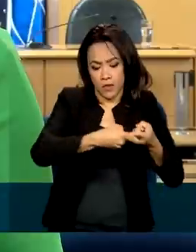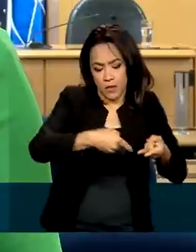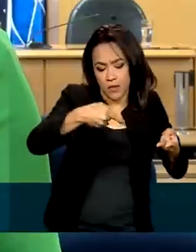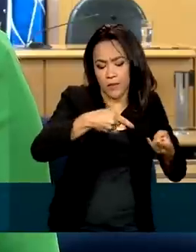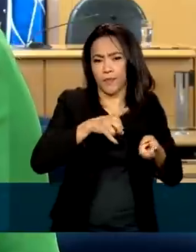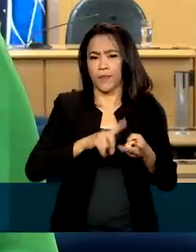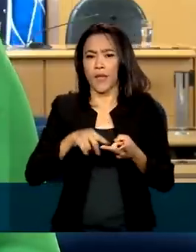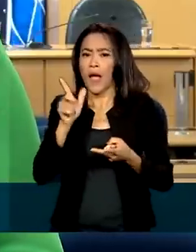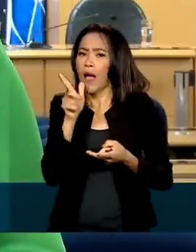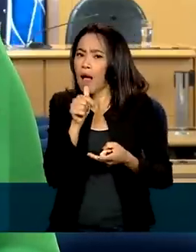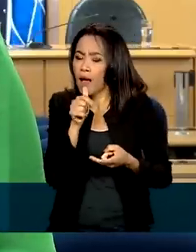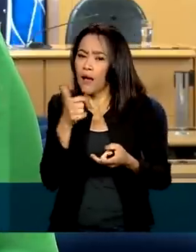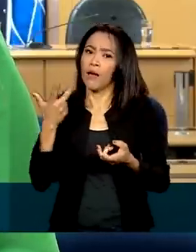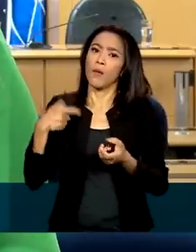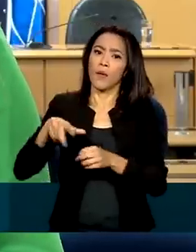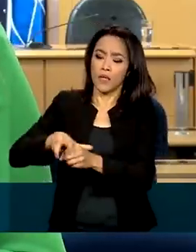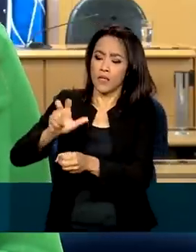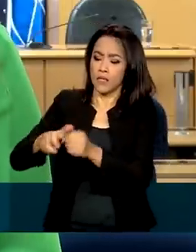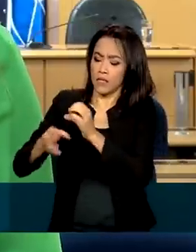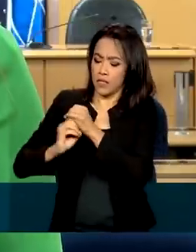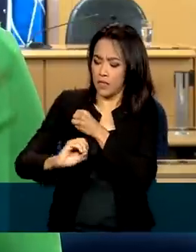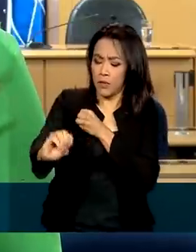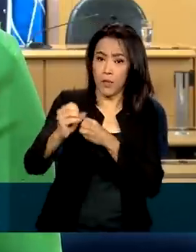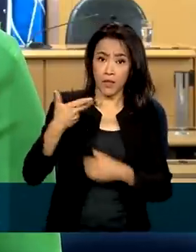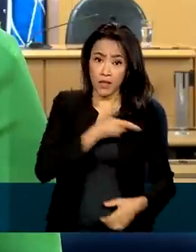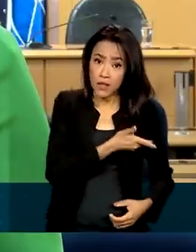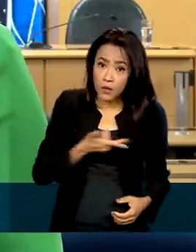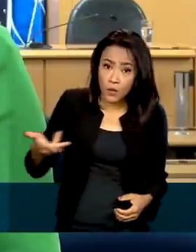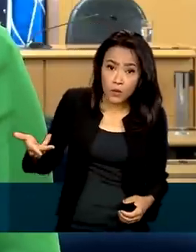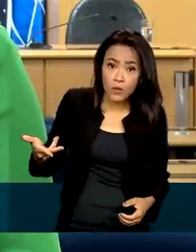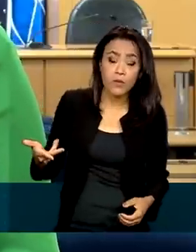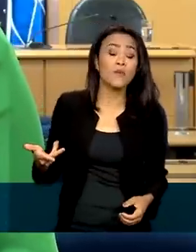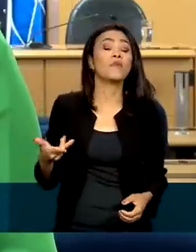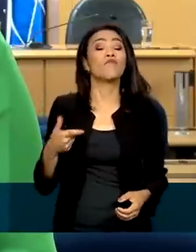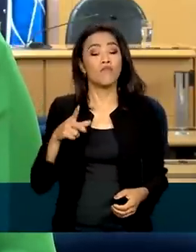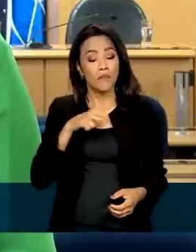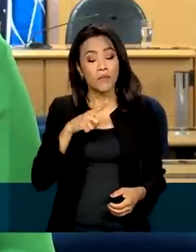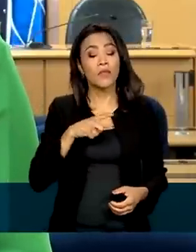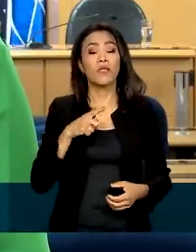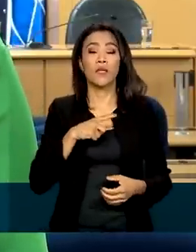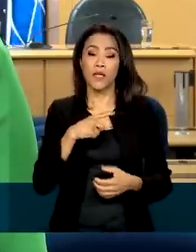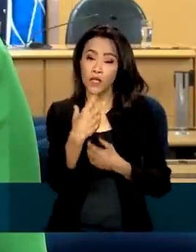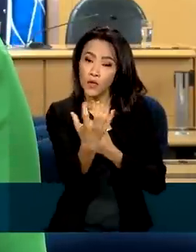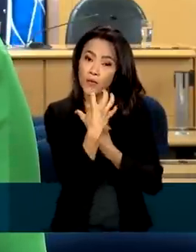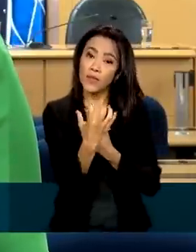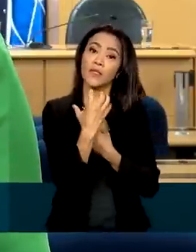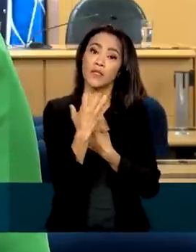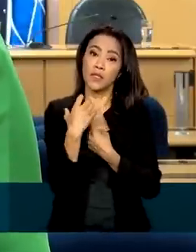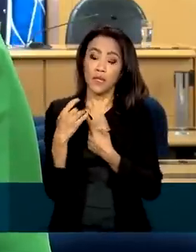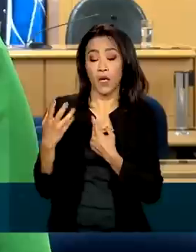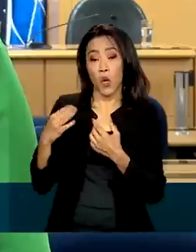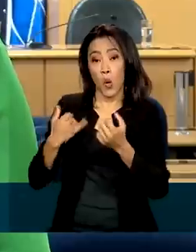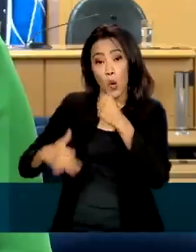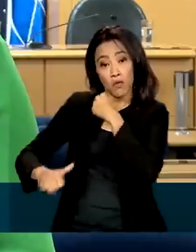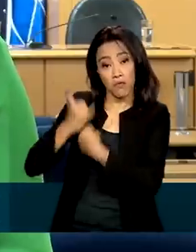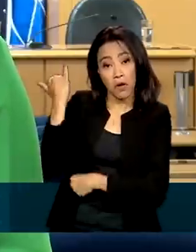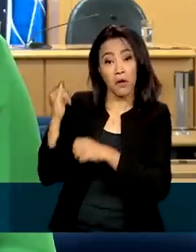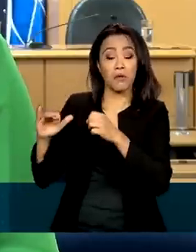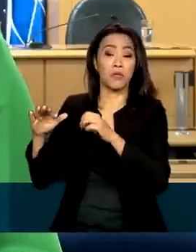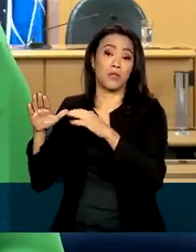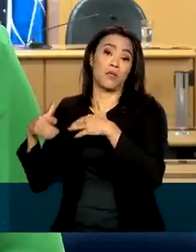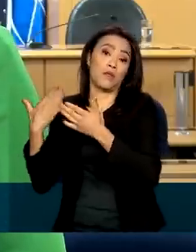potável e saneamento básico. Essa condição influencia na falta às aulas ou ao trabalho,